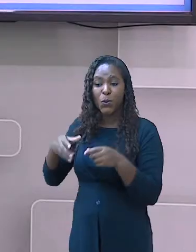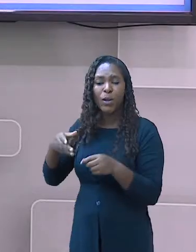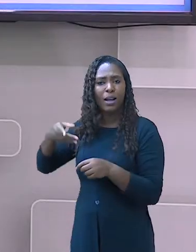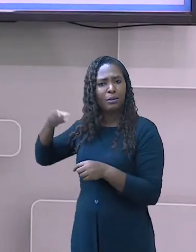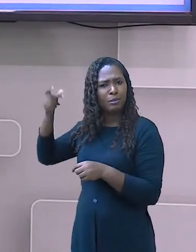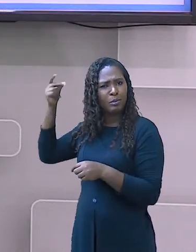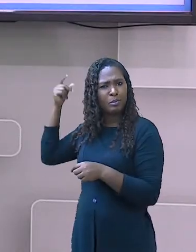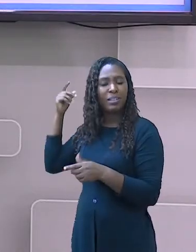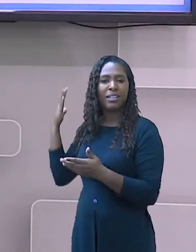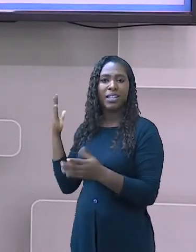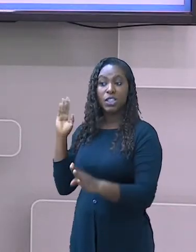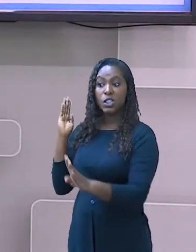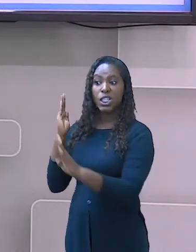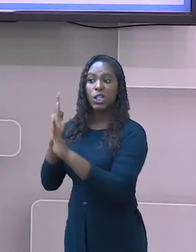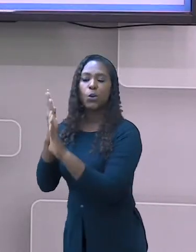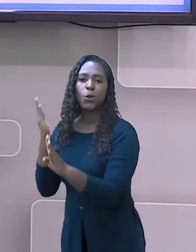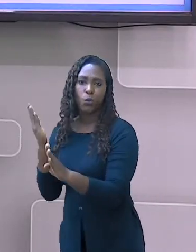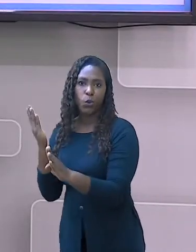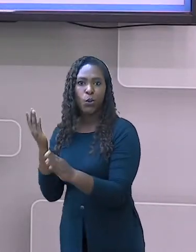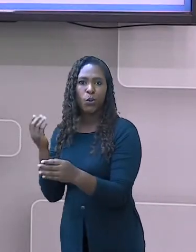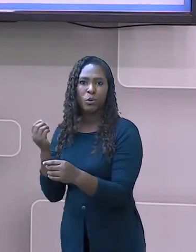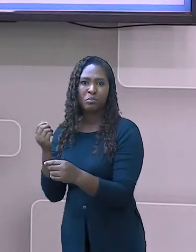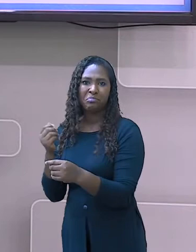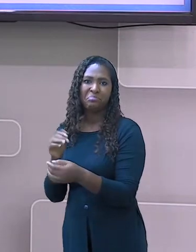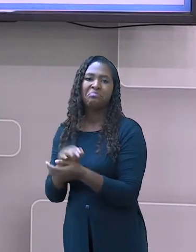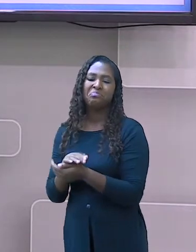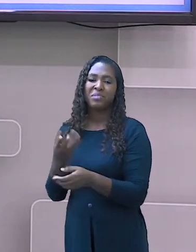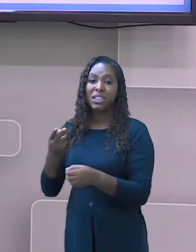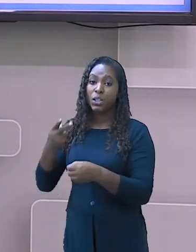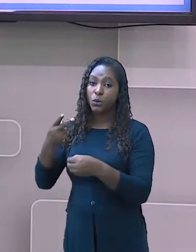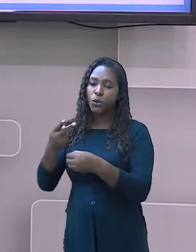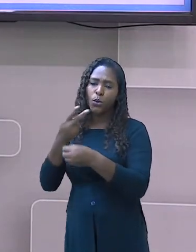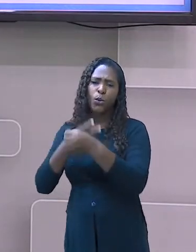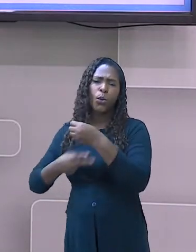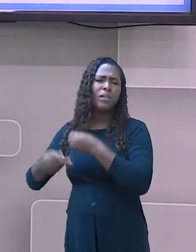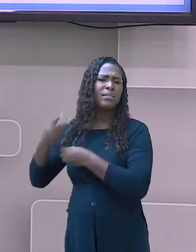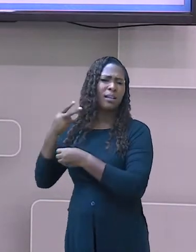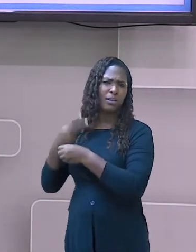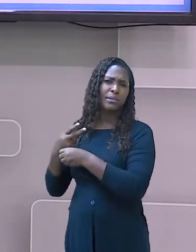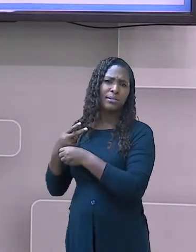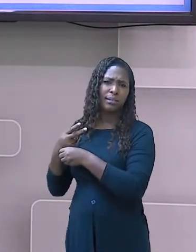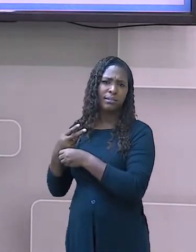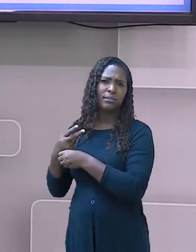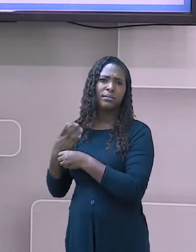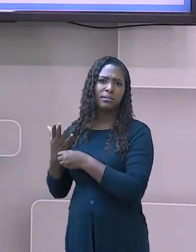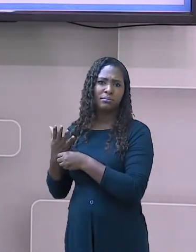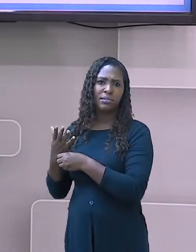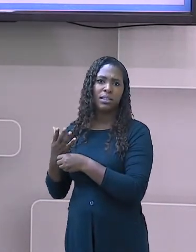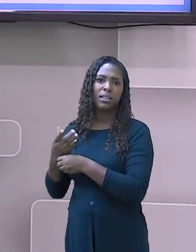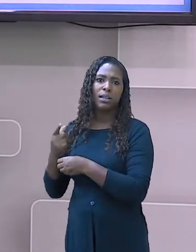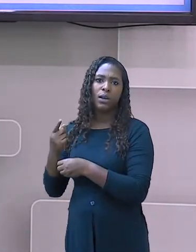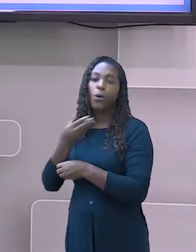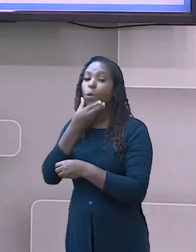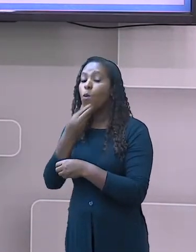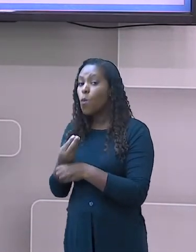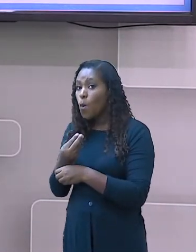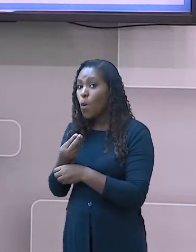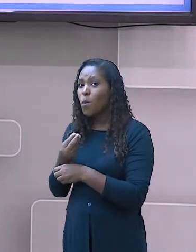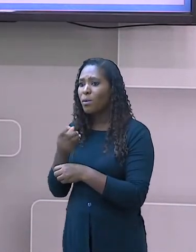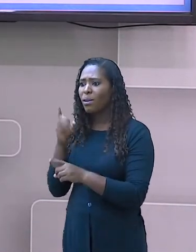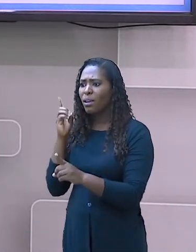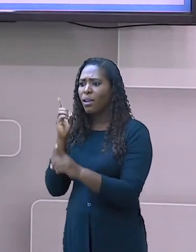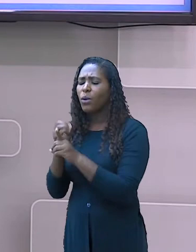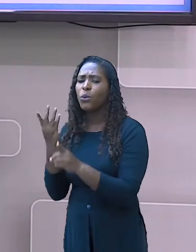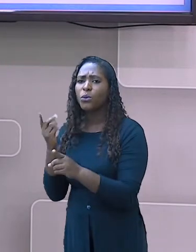descoberto. Dois anos antes. Então, gente, ufa! Grandes